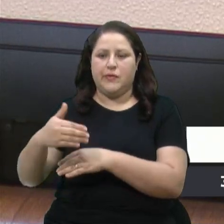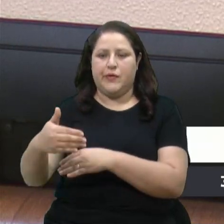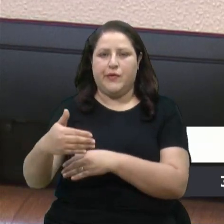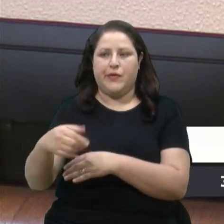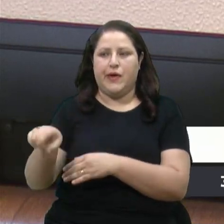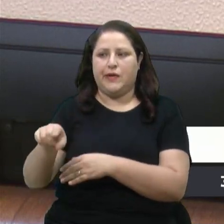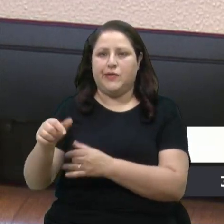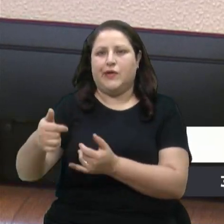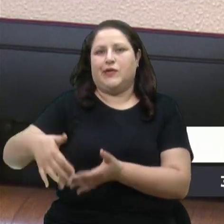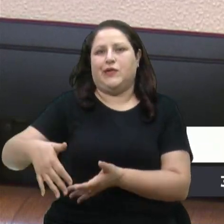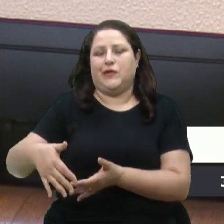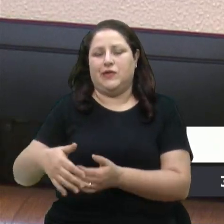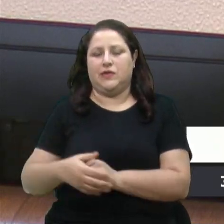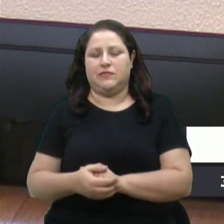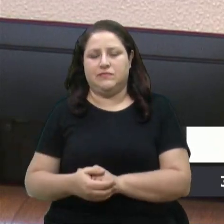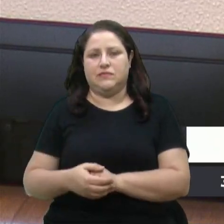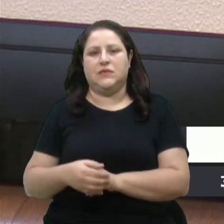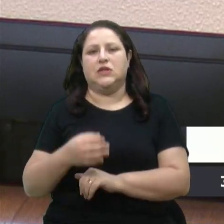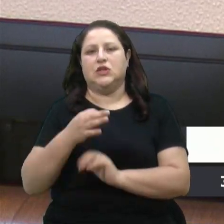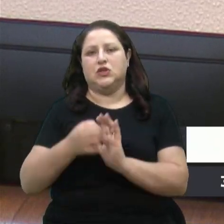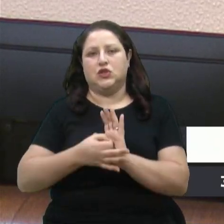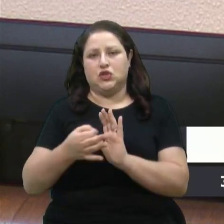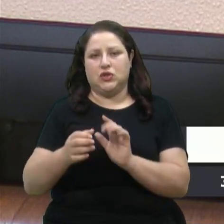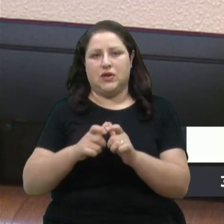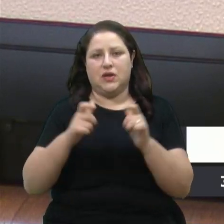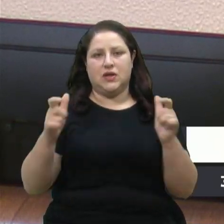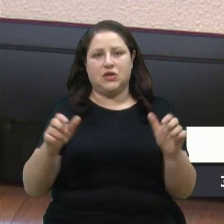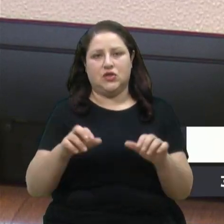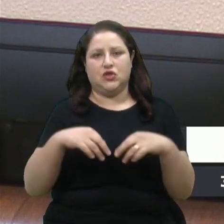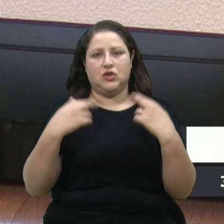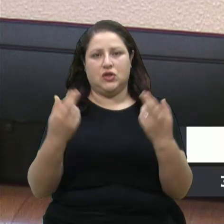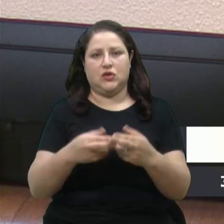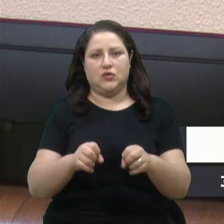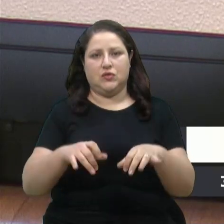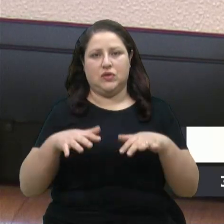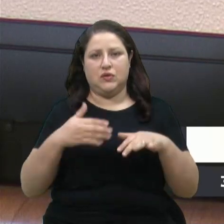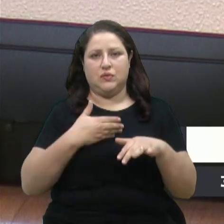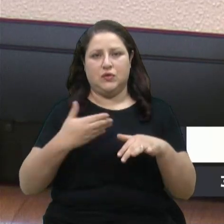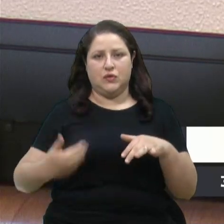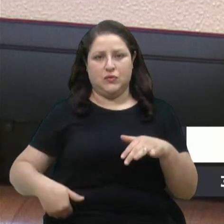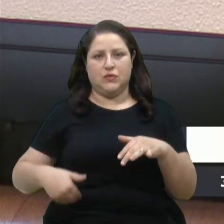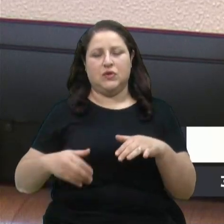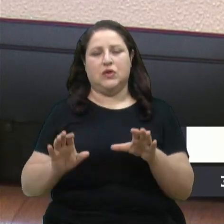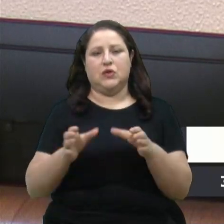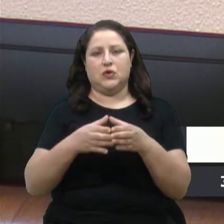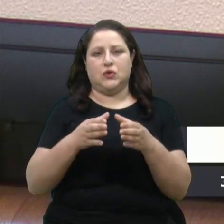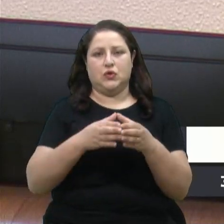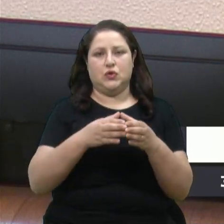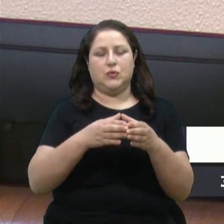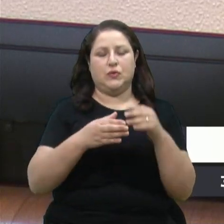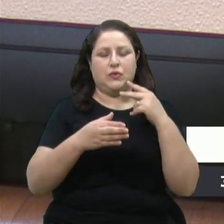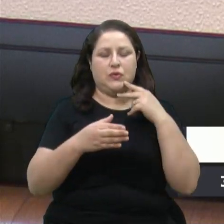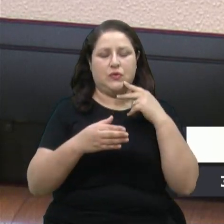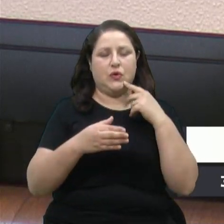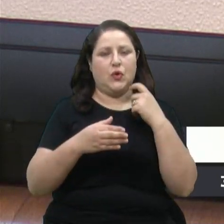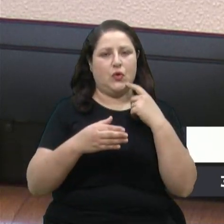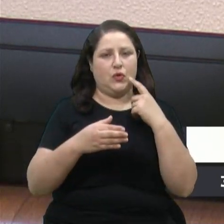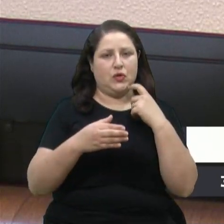Sugerir uma grande audiência pública, com a frente parlamentar que a nobre colega Rose preside,